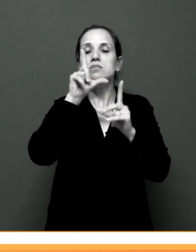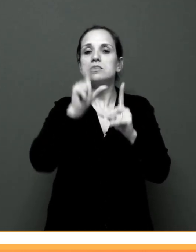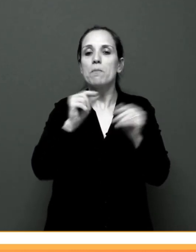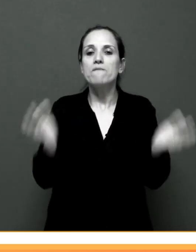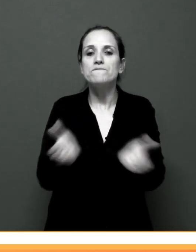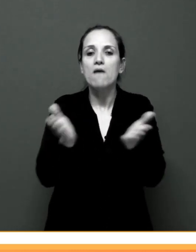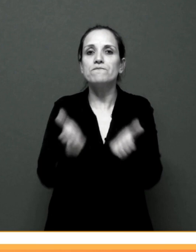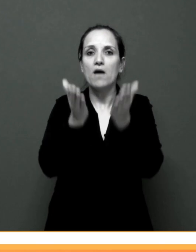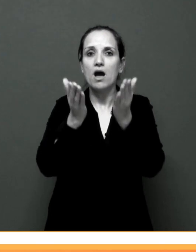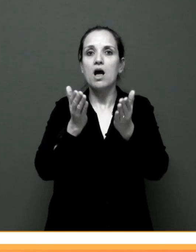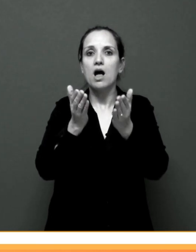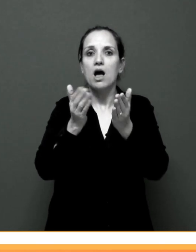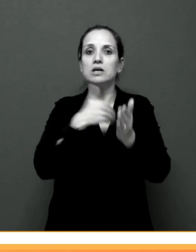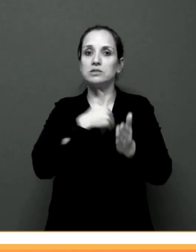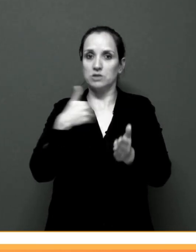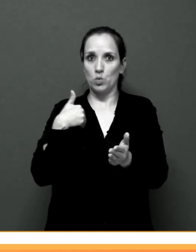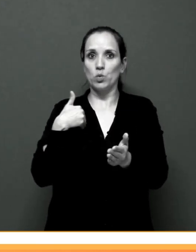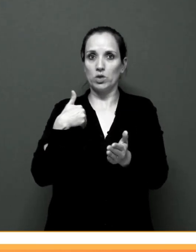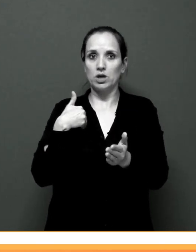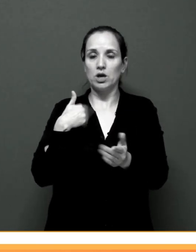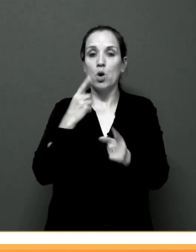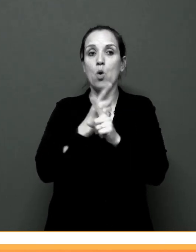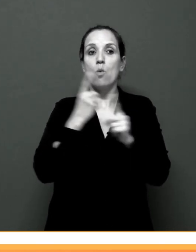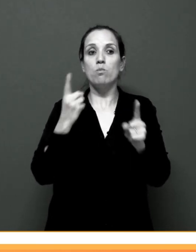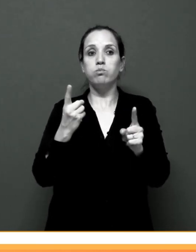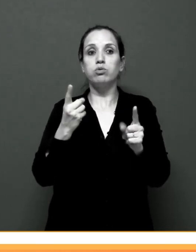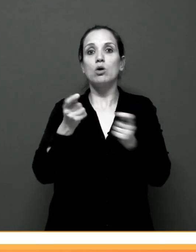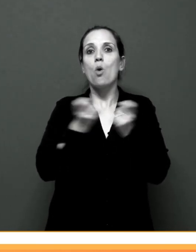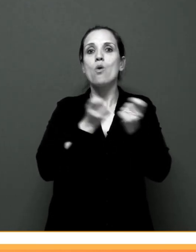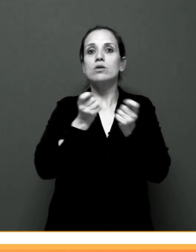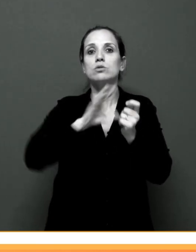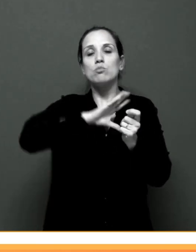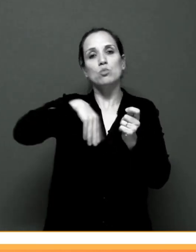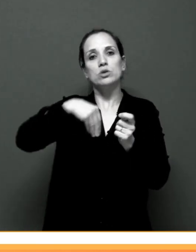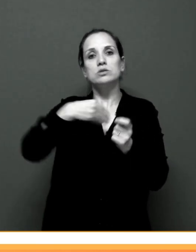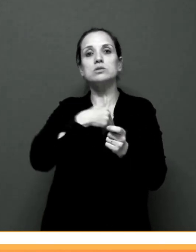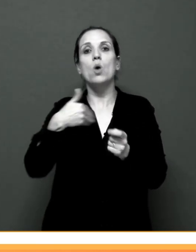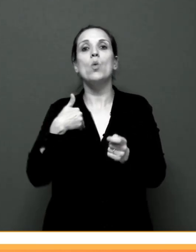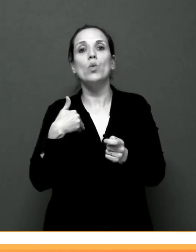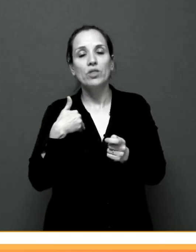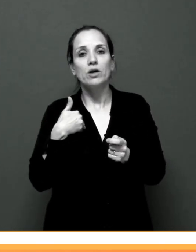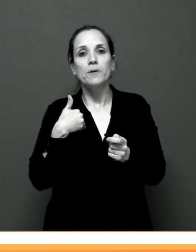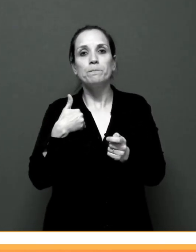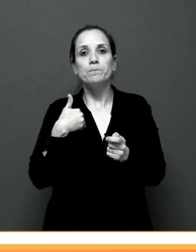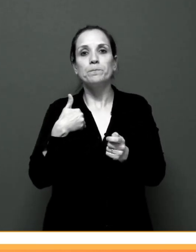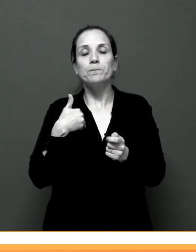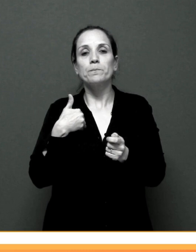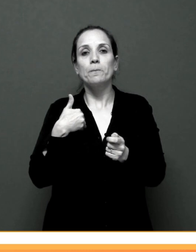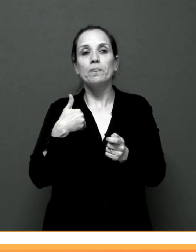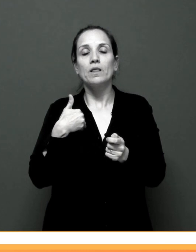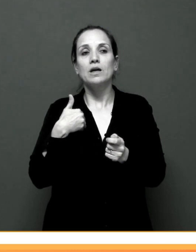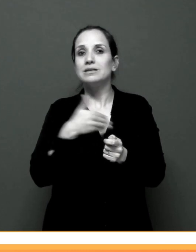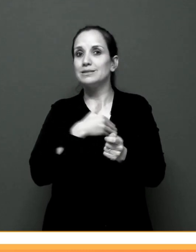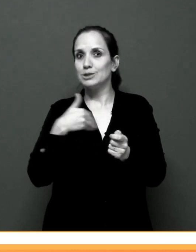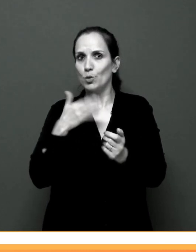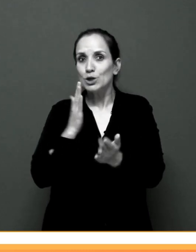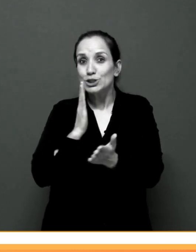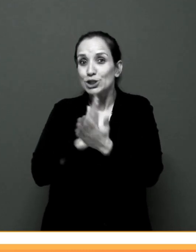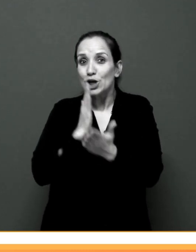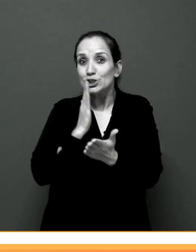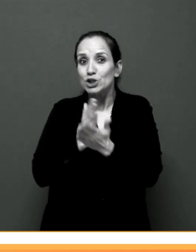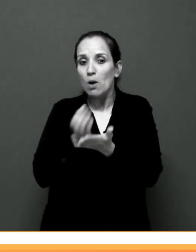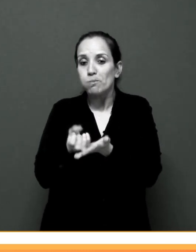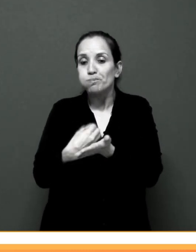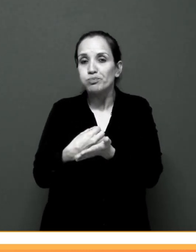da saúde, porque, segundo a Organização Mundial de Saúde, ter saúde não é só a ausência de